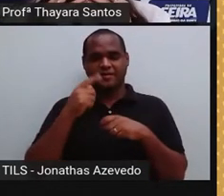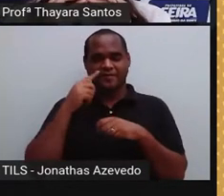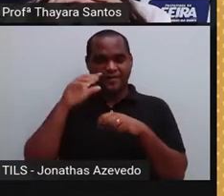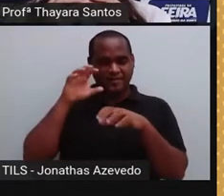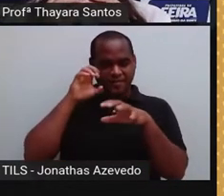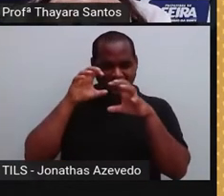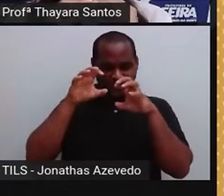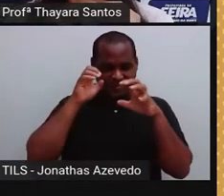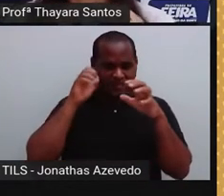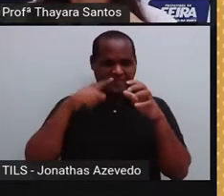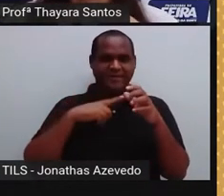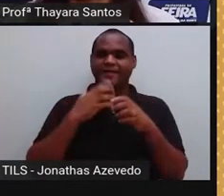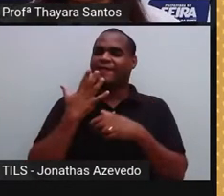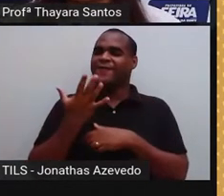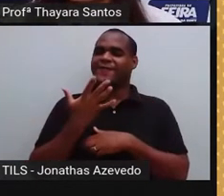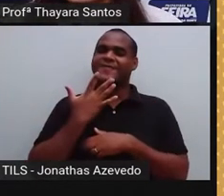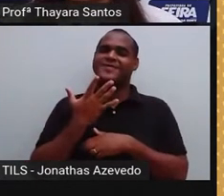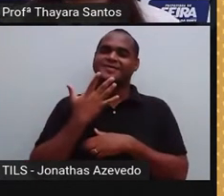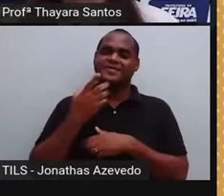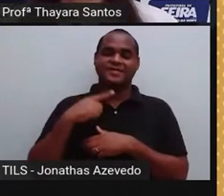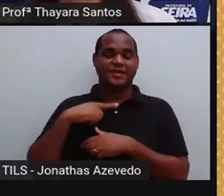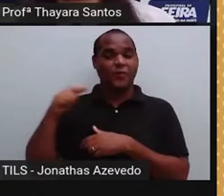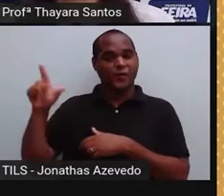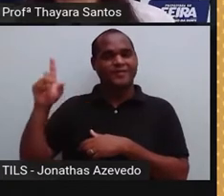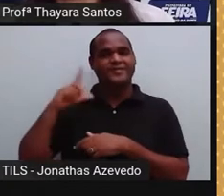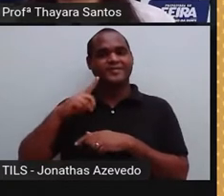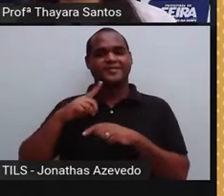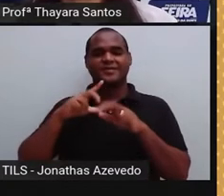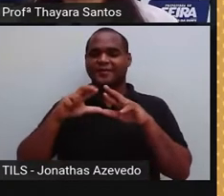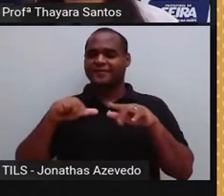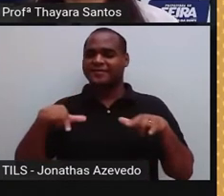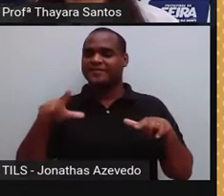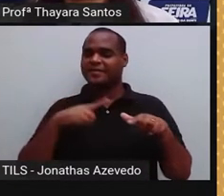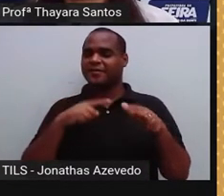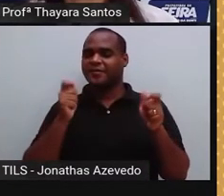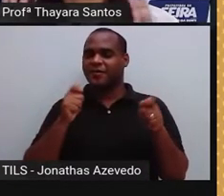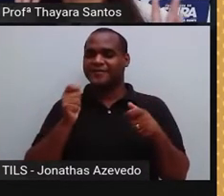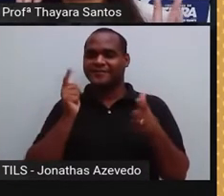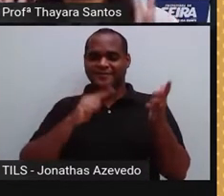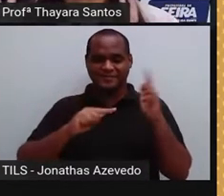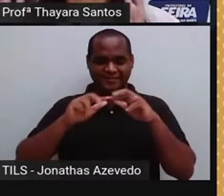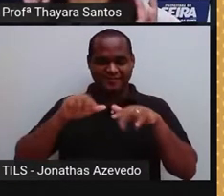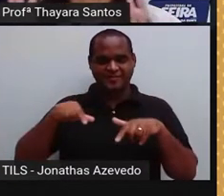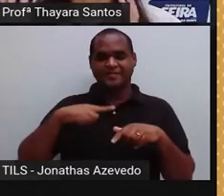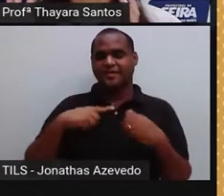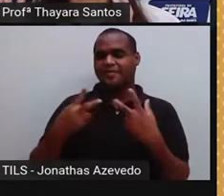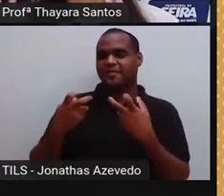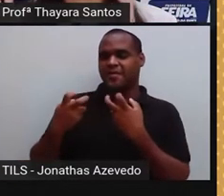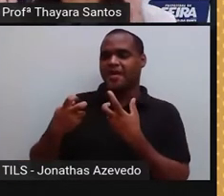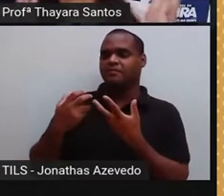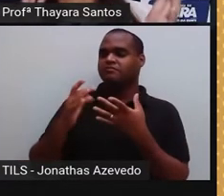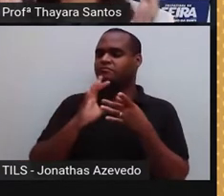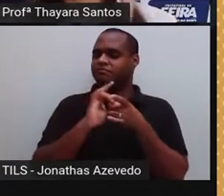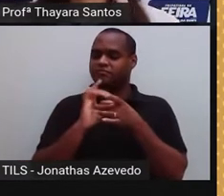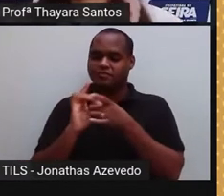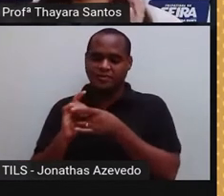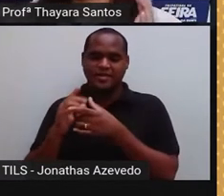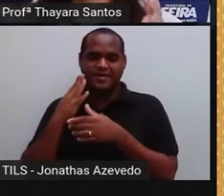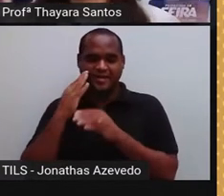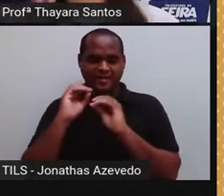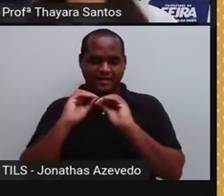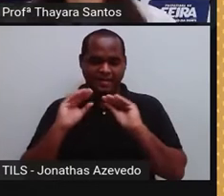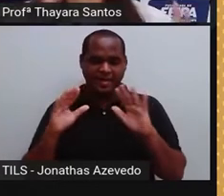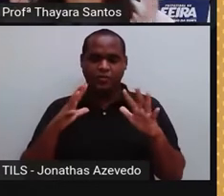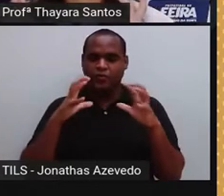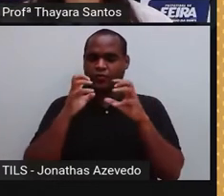as cores. E os bastonetes, eles conseguem perceber a relação de claro e escuro